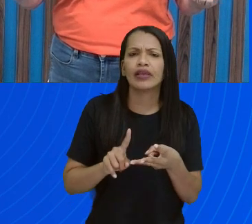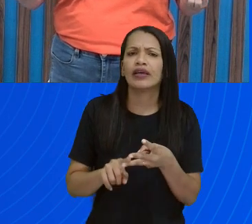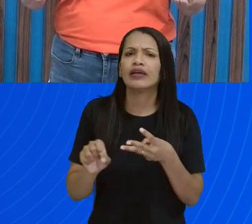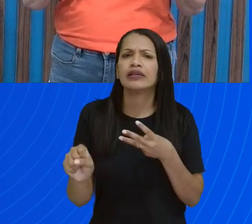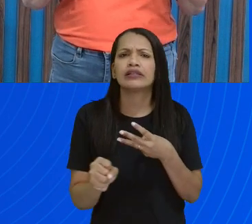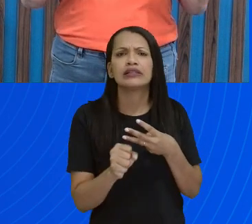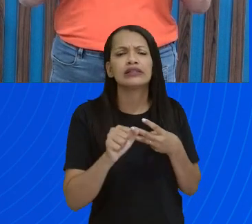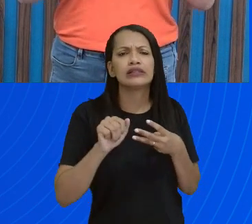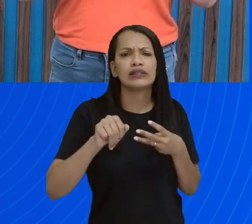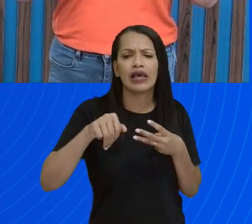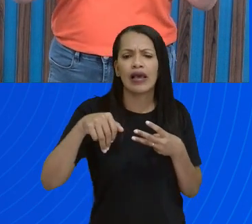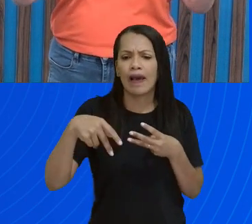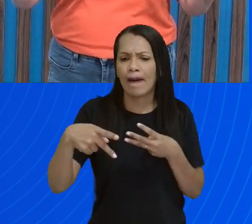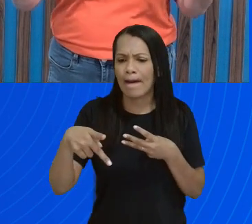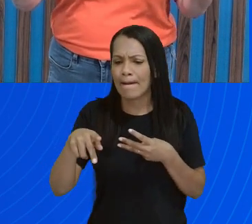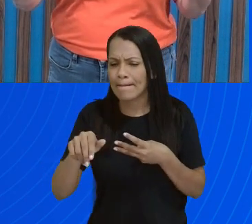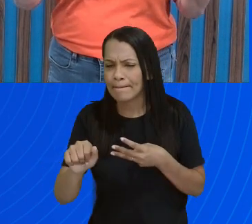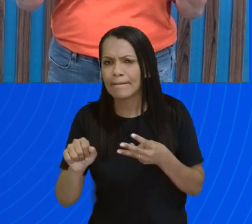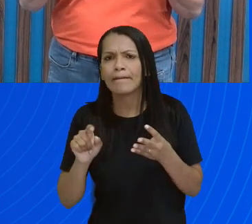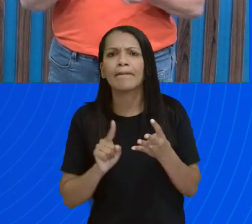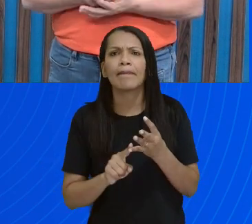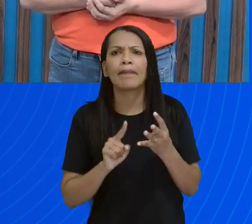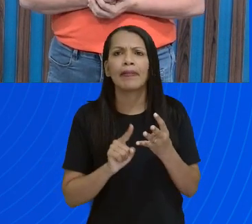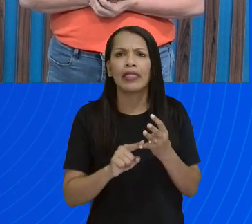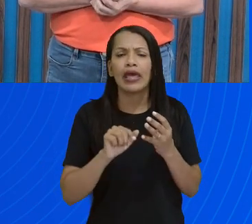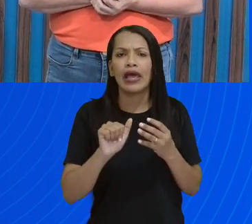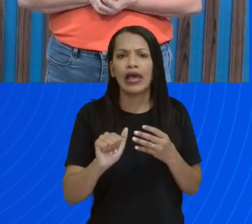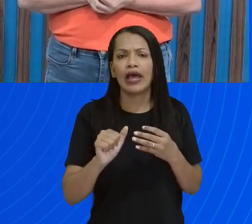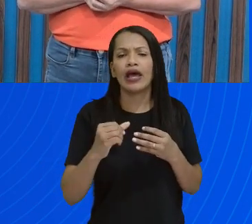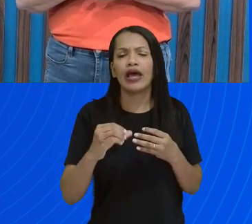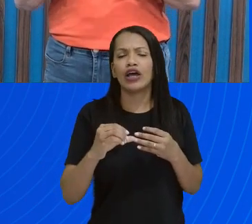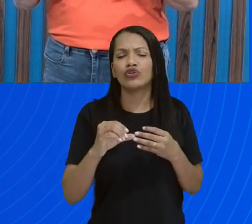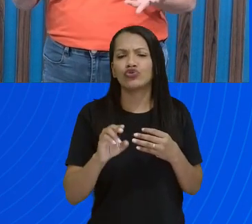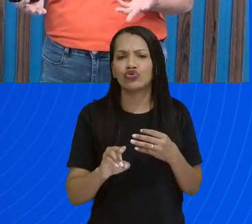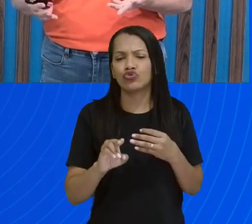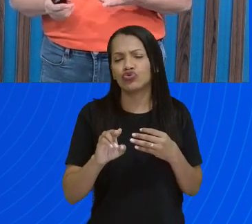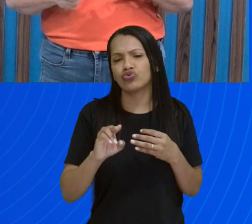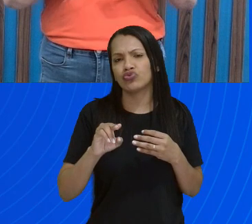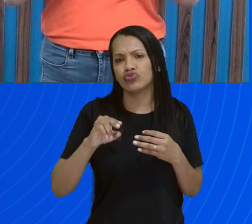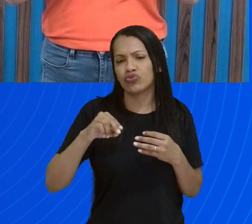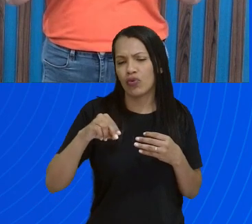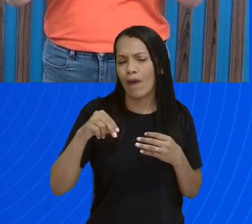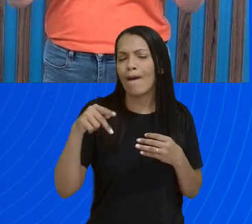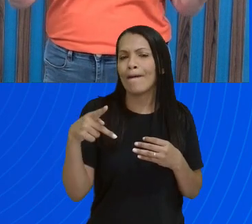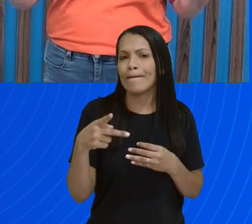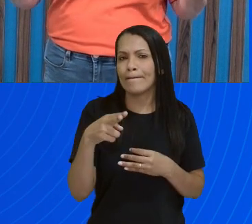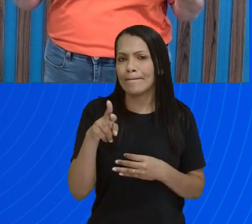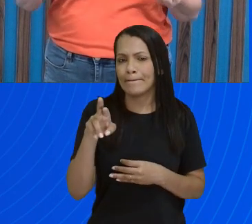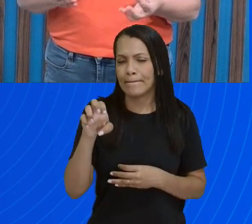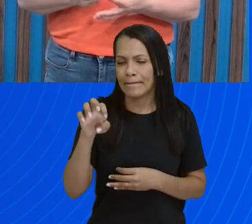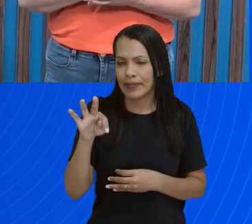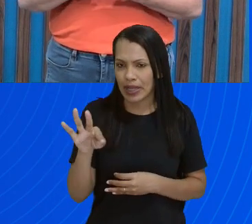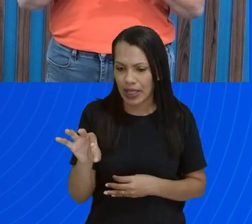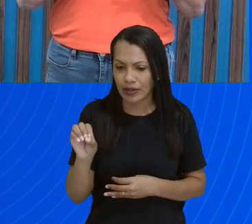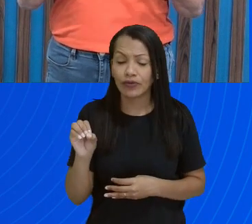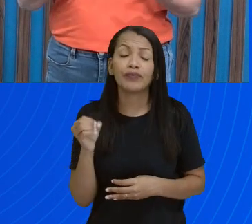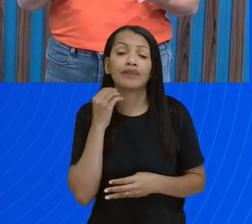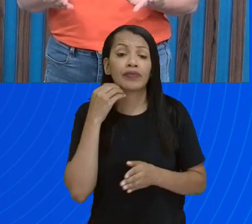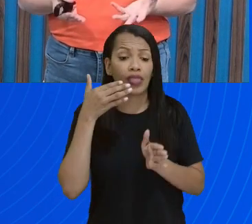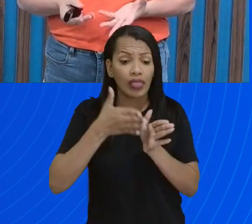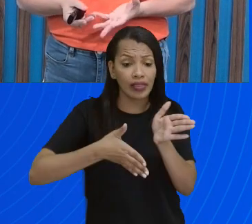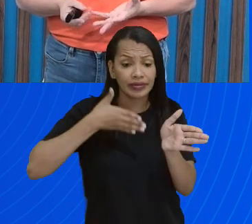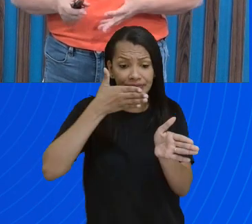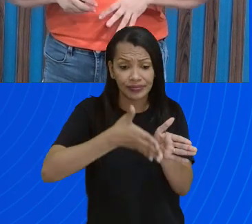Caetano Veloso, Assum Preto, do nosso Luiz Gonzaga, Trem das Onze, Ouro de